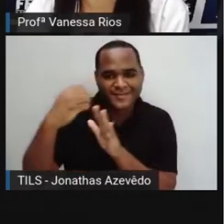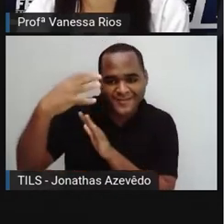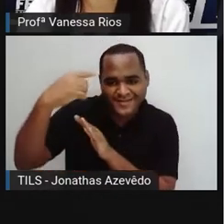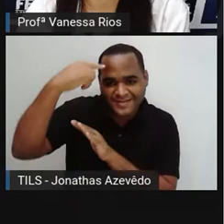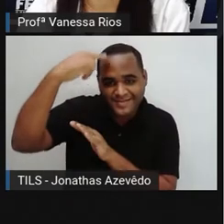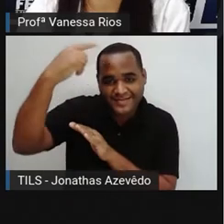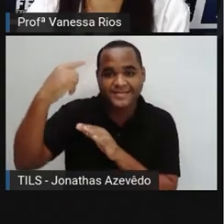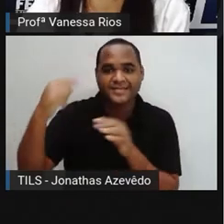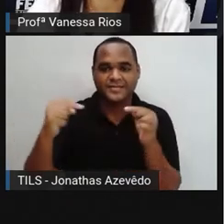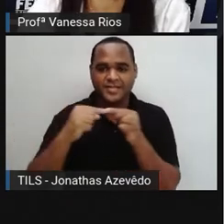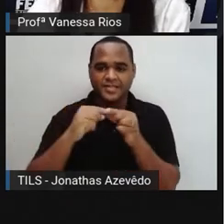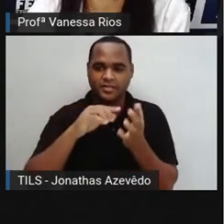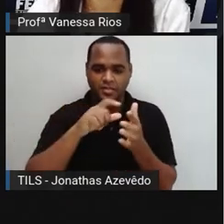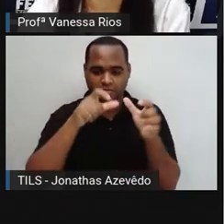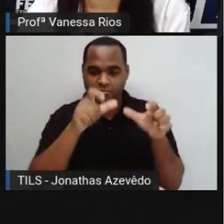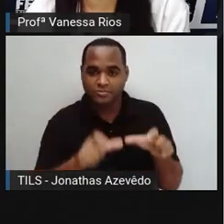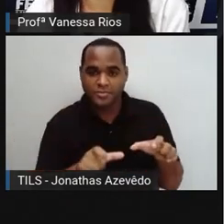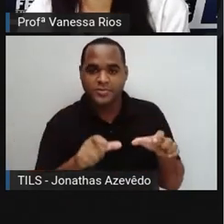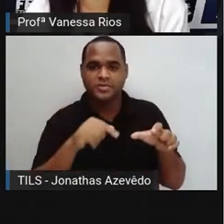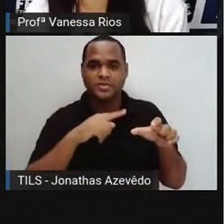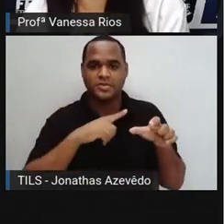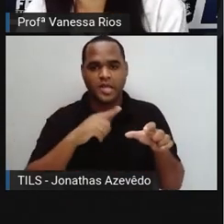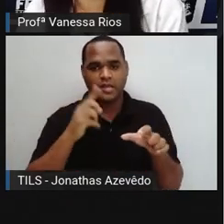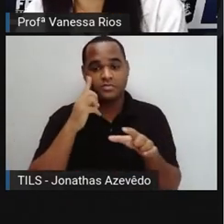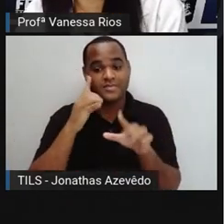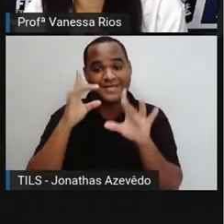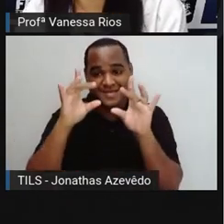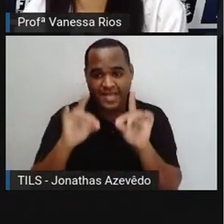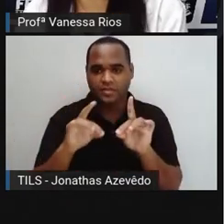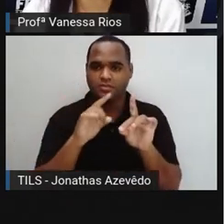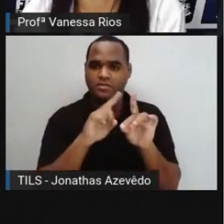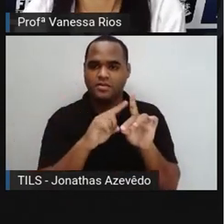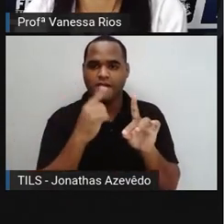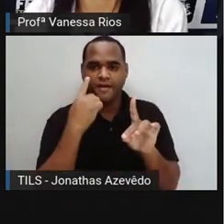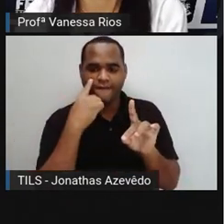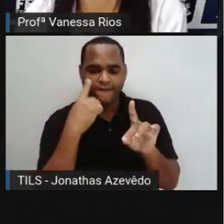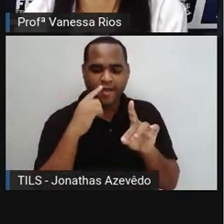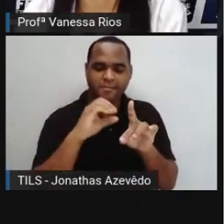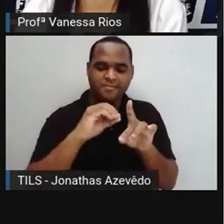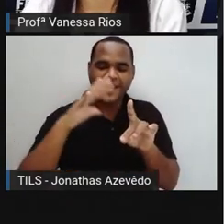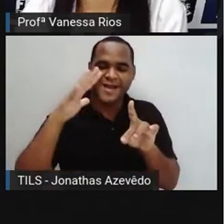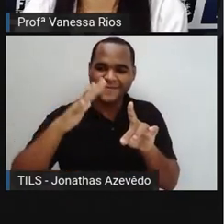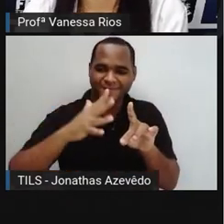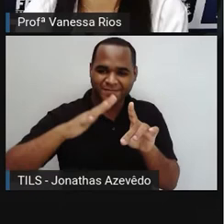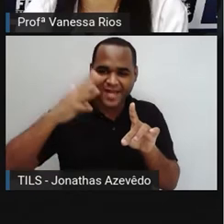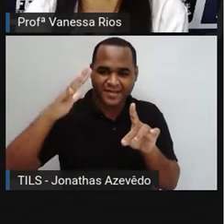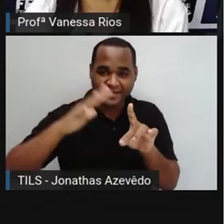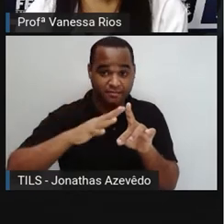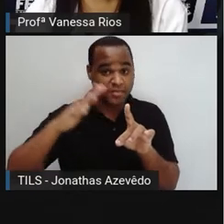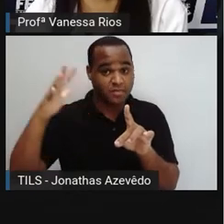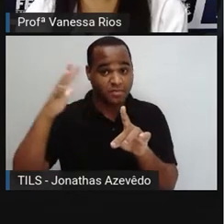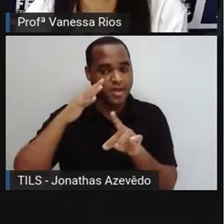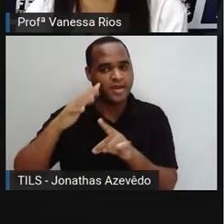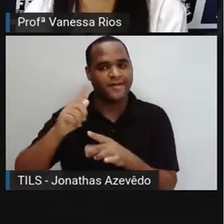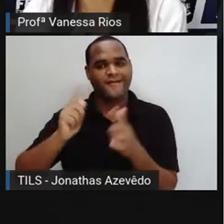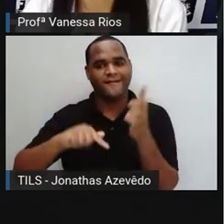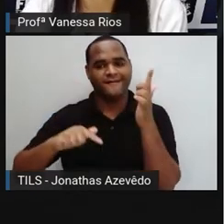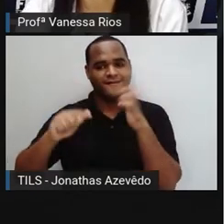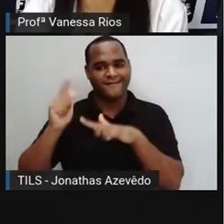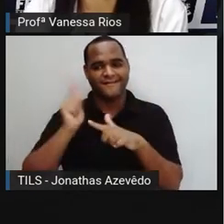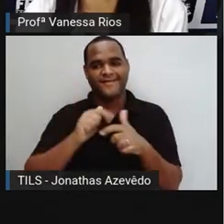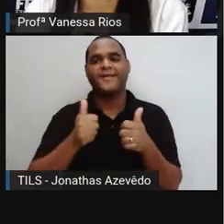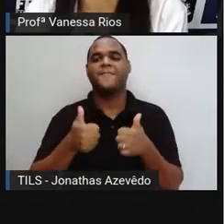fixação da luz refletida pelos objetos em uma superfície impregnada com um produto